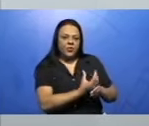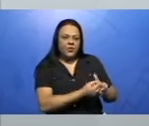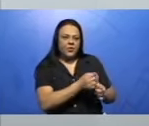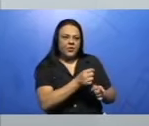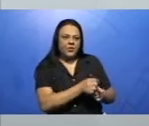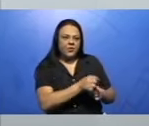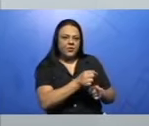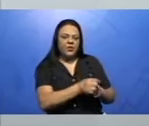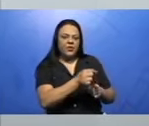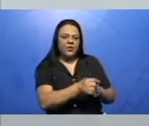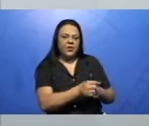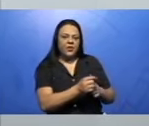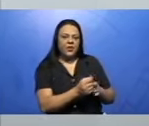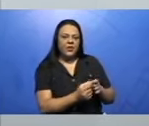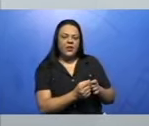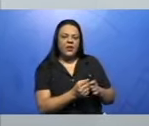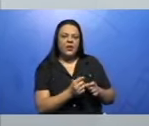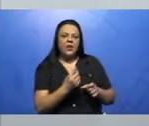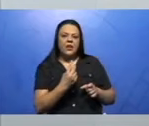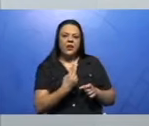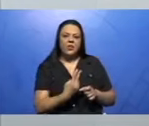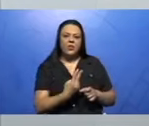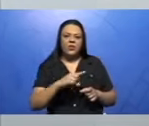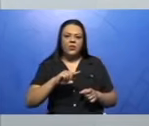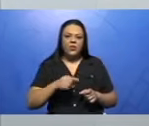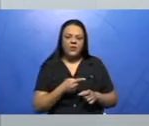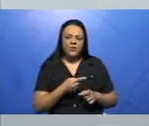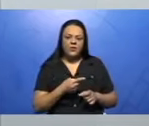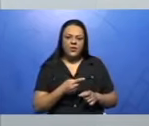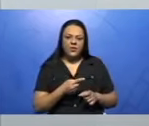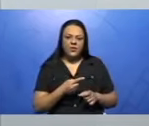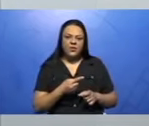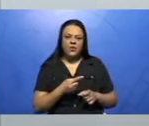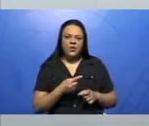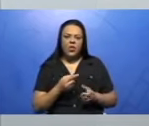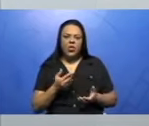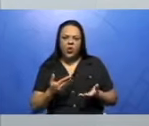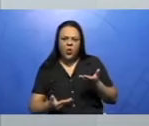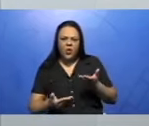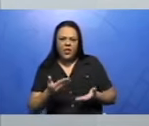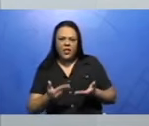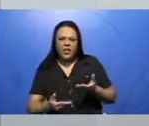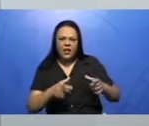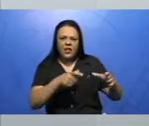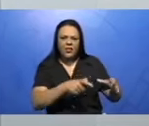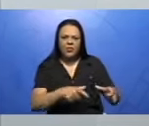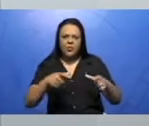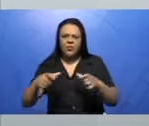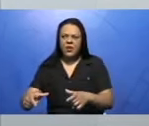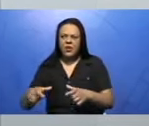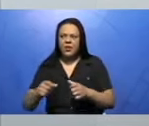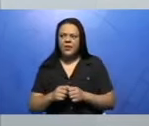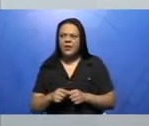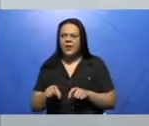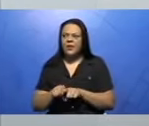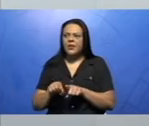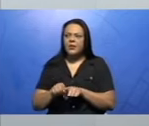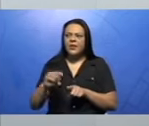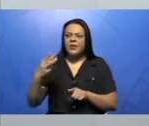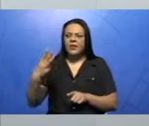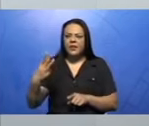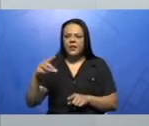mundial. Na África tem uma produção de 2,4 toneladas por hectare. E no mundo nós temos 3,4 toneladas por hectare.